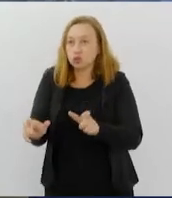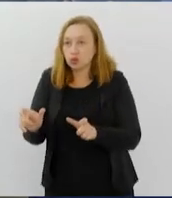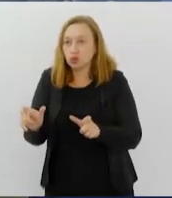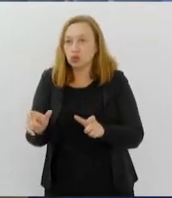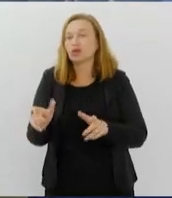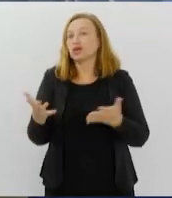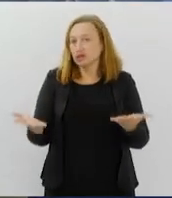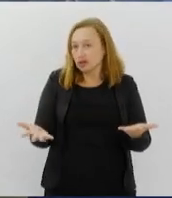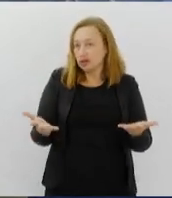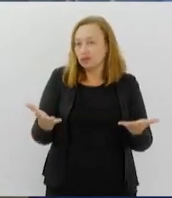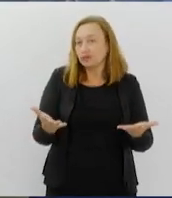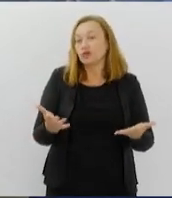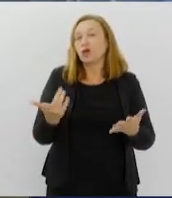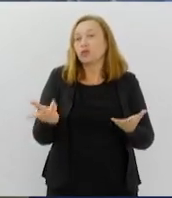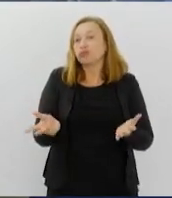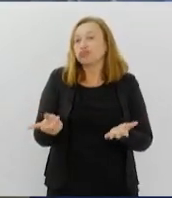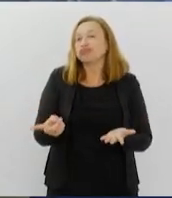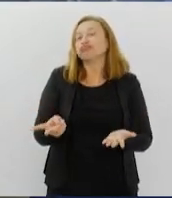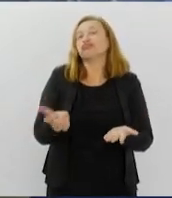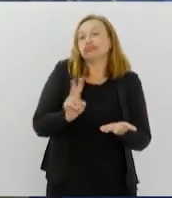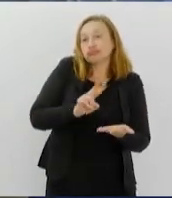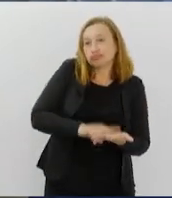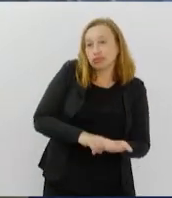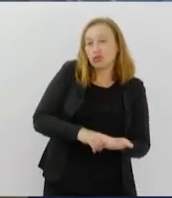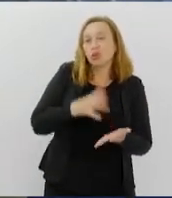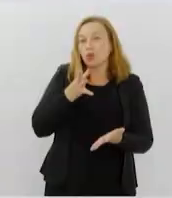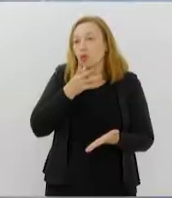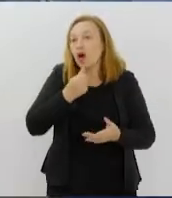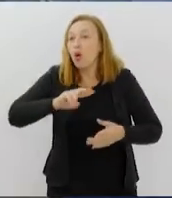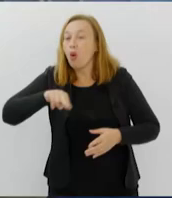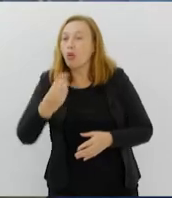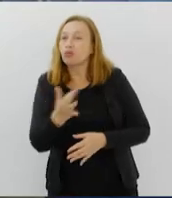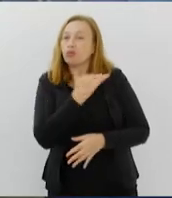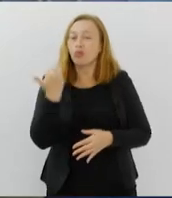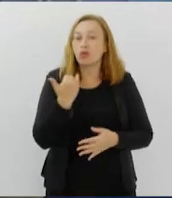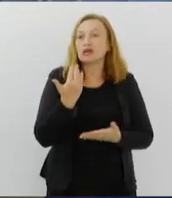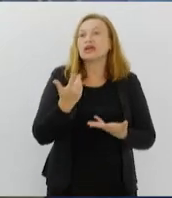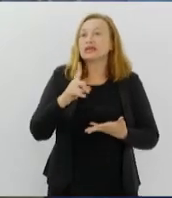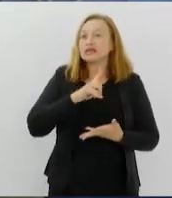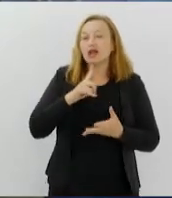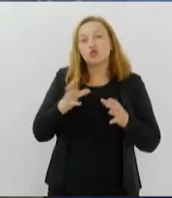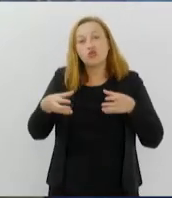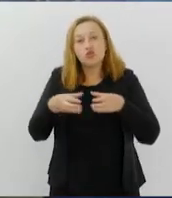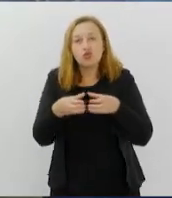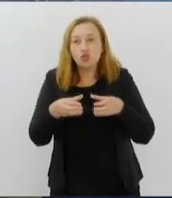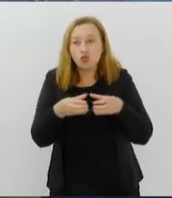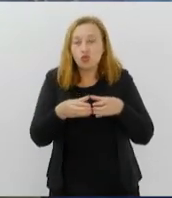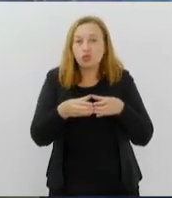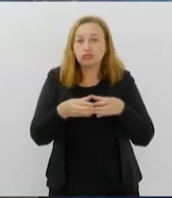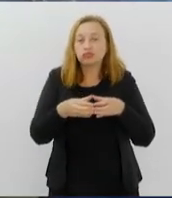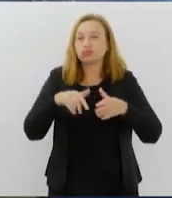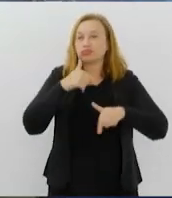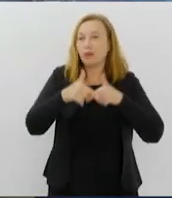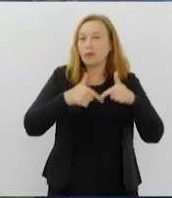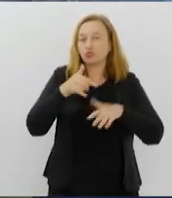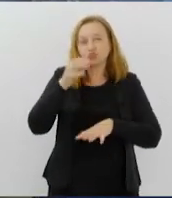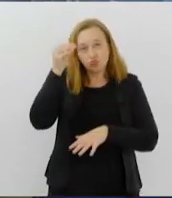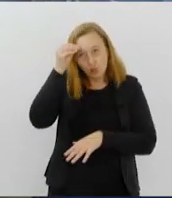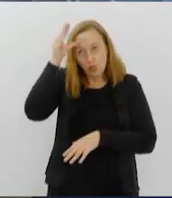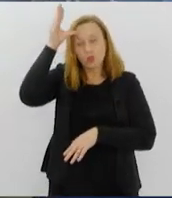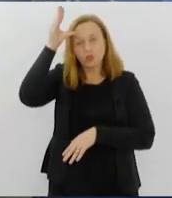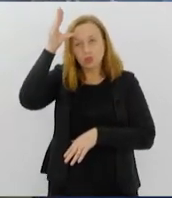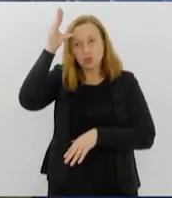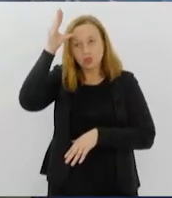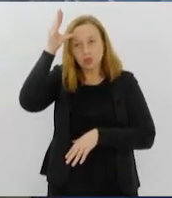por internações prolongadas ou vão a óbito. Ter uma equipe com conhecimento leva a uma